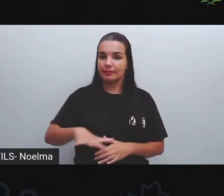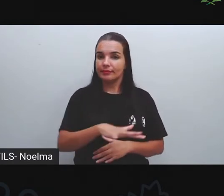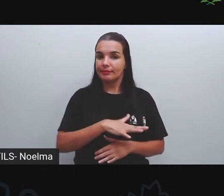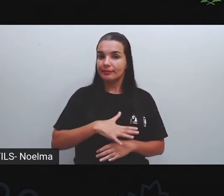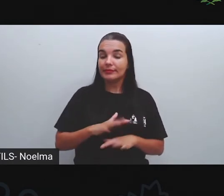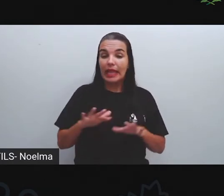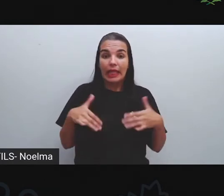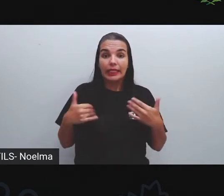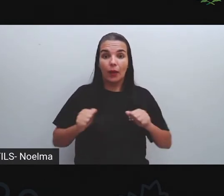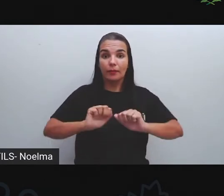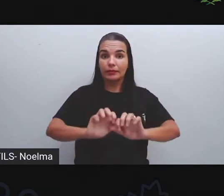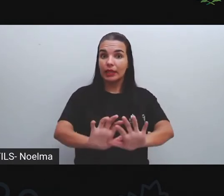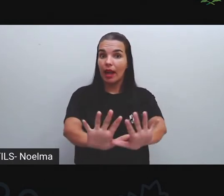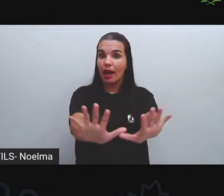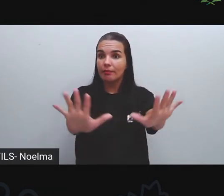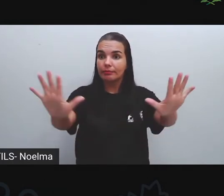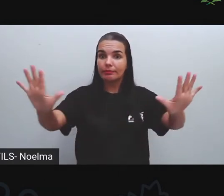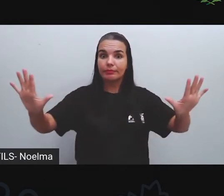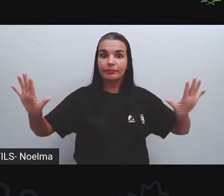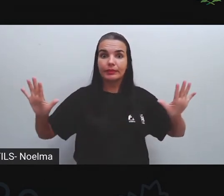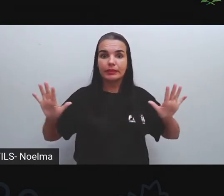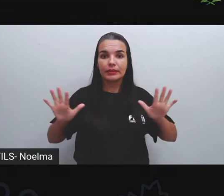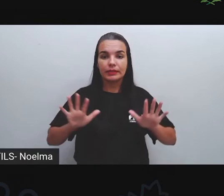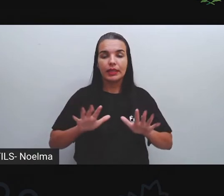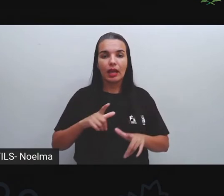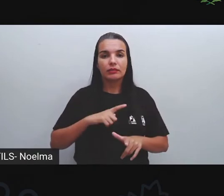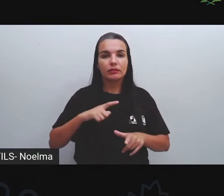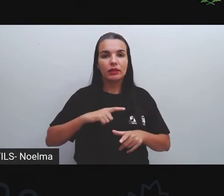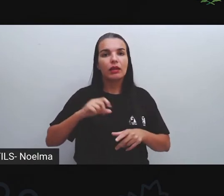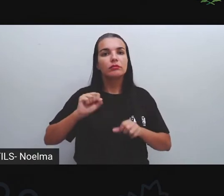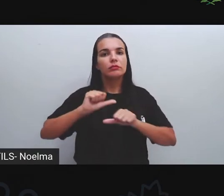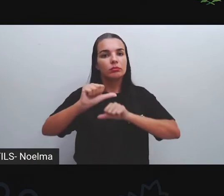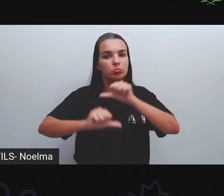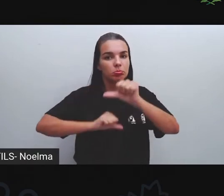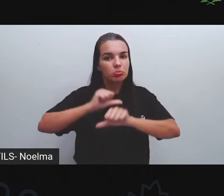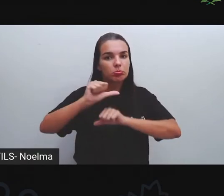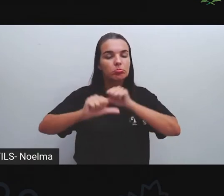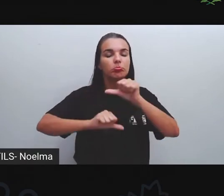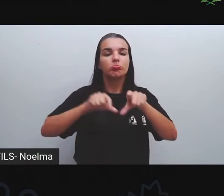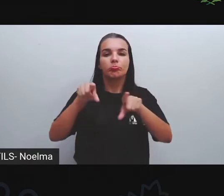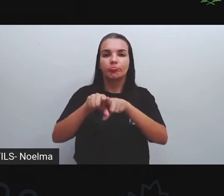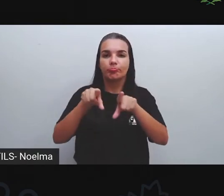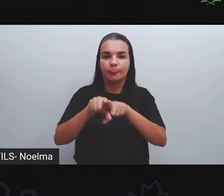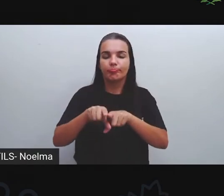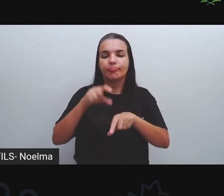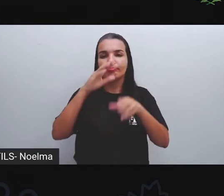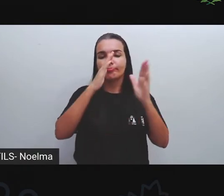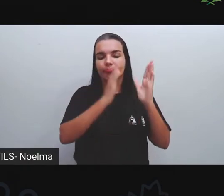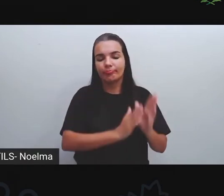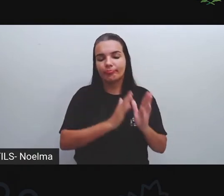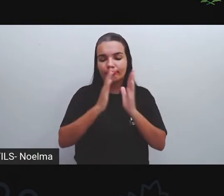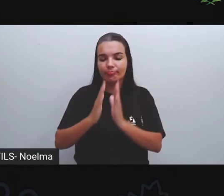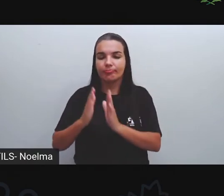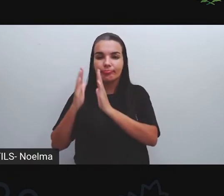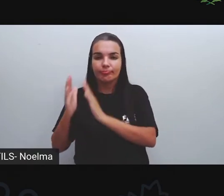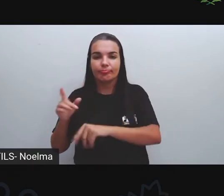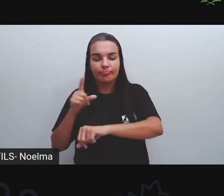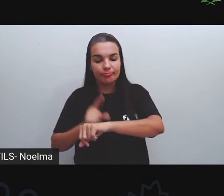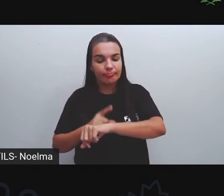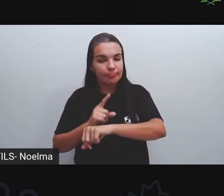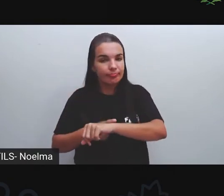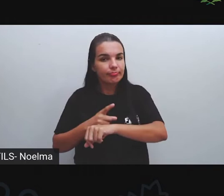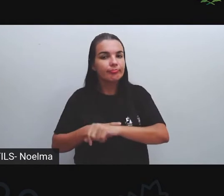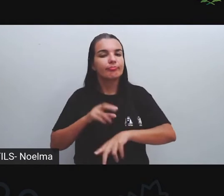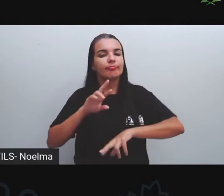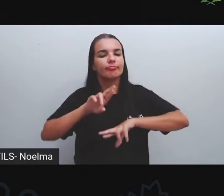paisagens, elas são alteradas de tempos em tempos e nelas podem coexistir elementos materiais de diferentes épocas.